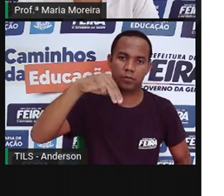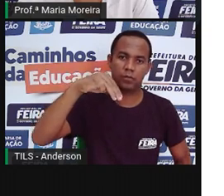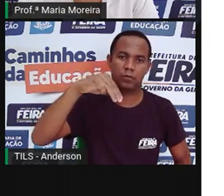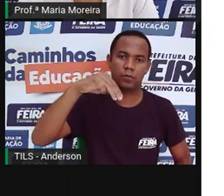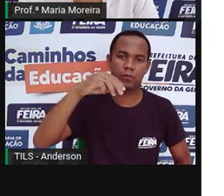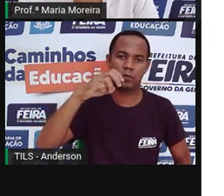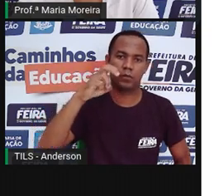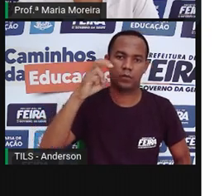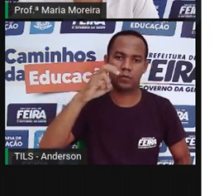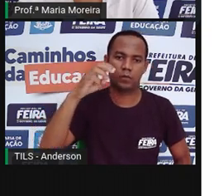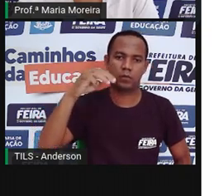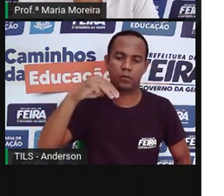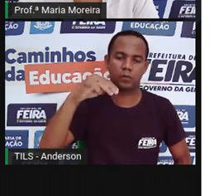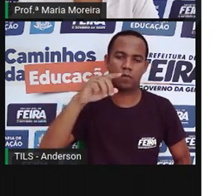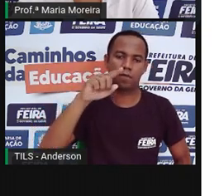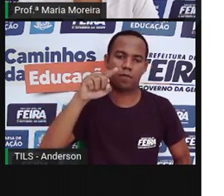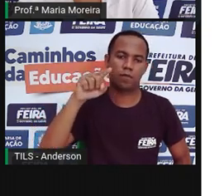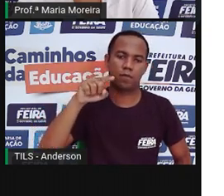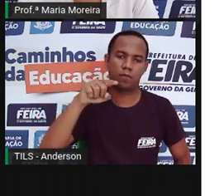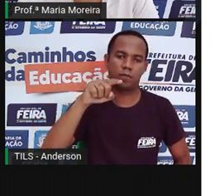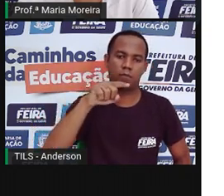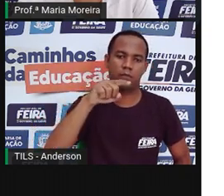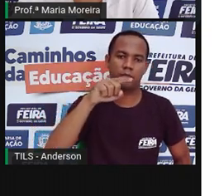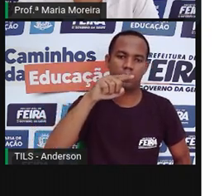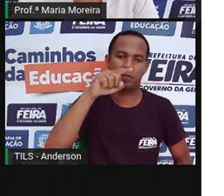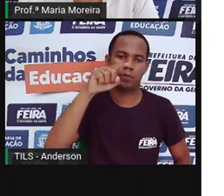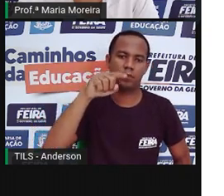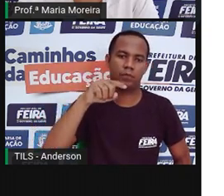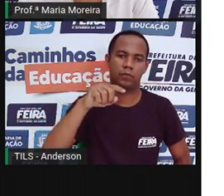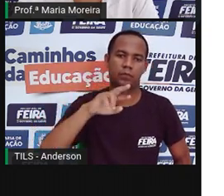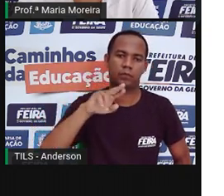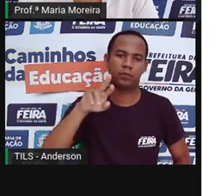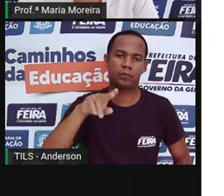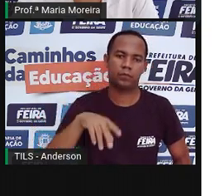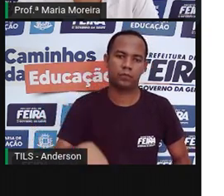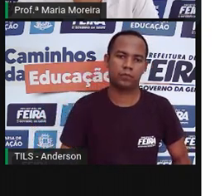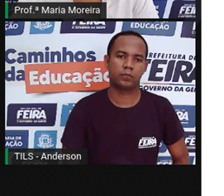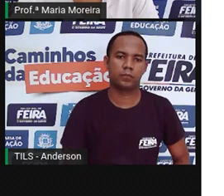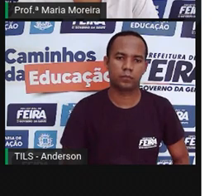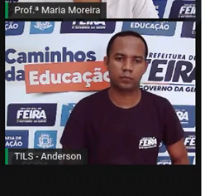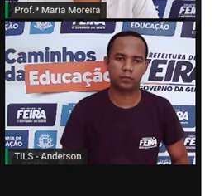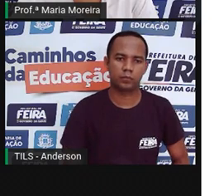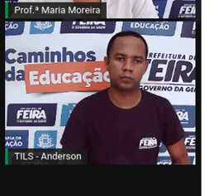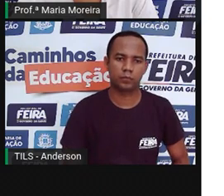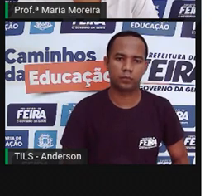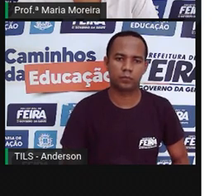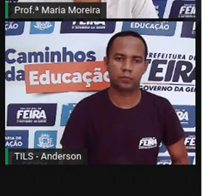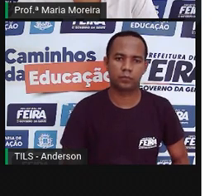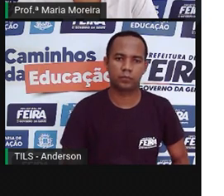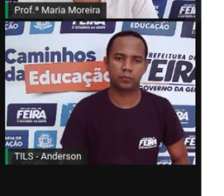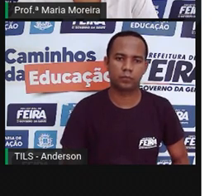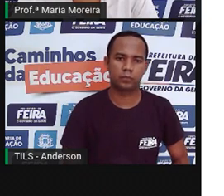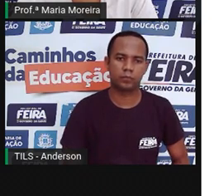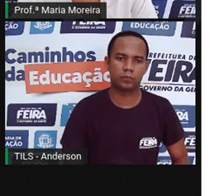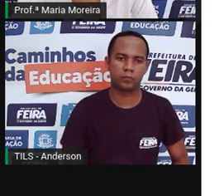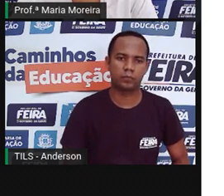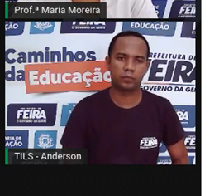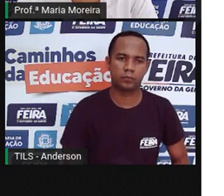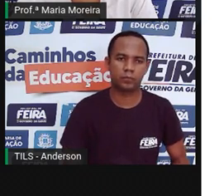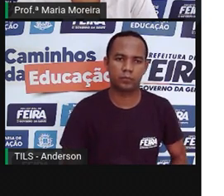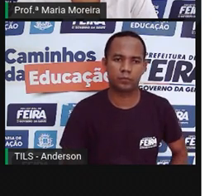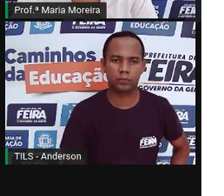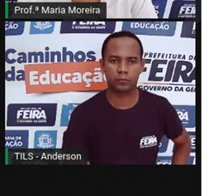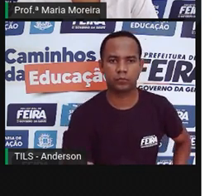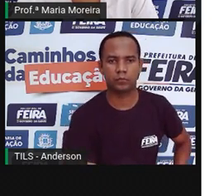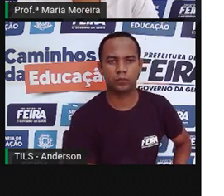vinte, ó, vinte e cinco, trinta, trinta e cinco, quarenta, quarenta e cinco, cinquenta